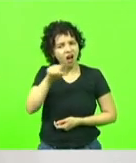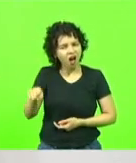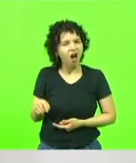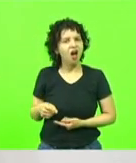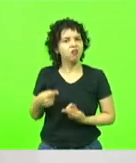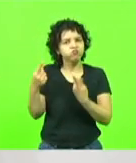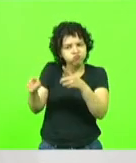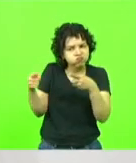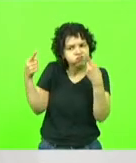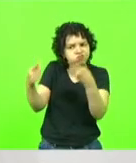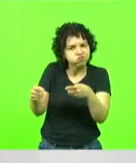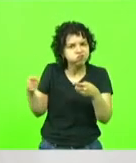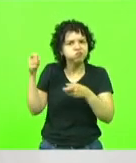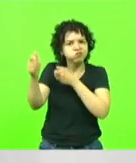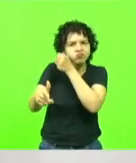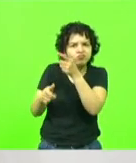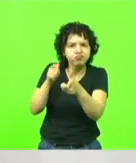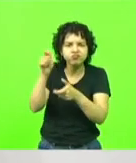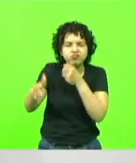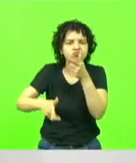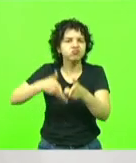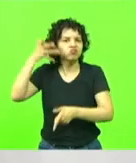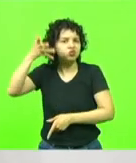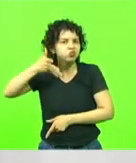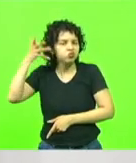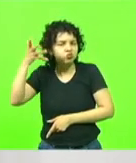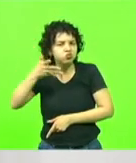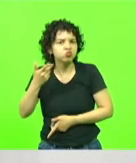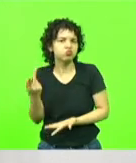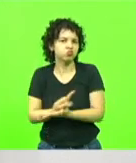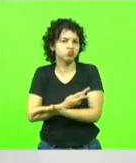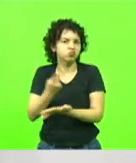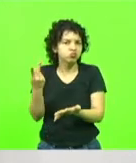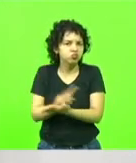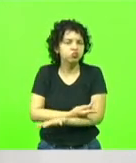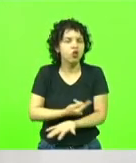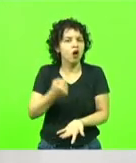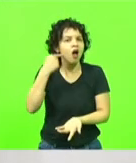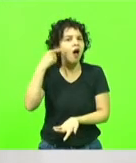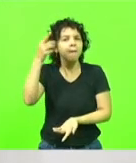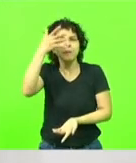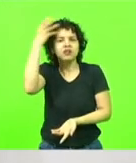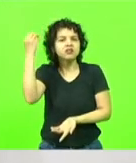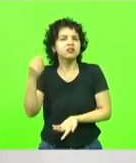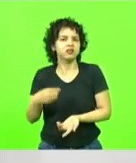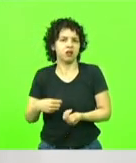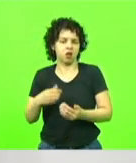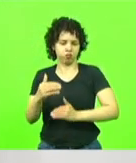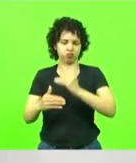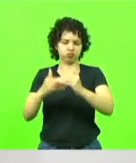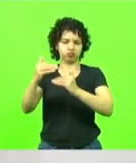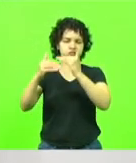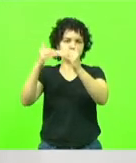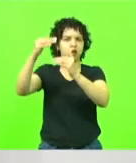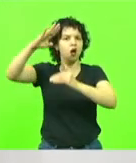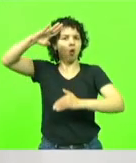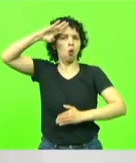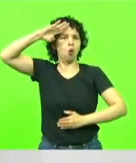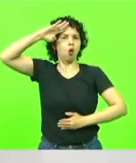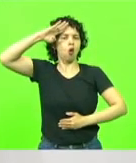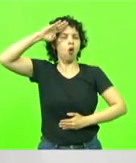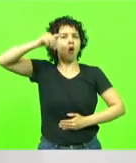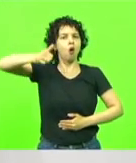vilipendiados por discursos inconsequentes, esquecem de considerar que, para se chegar ao posto de coronel, deve-se